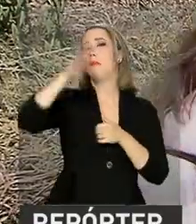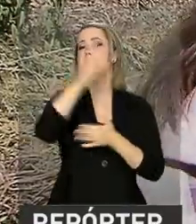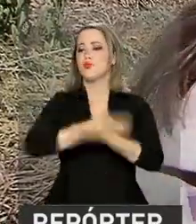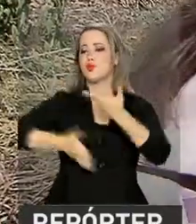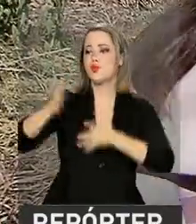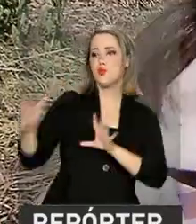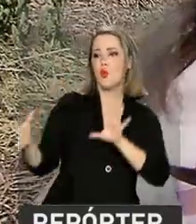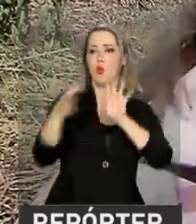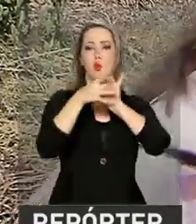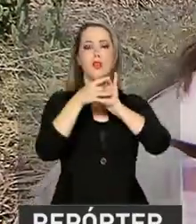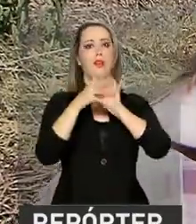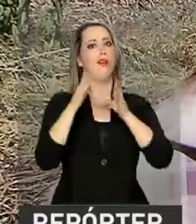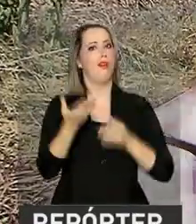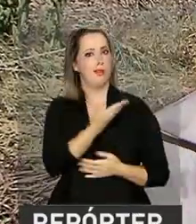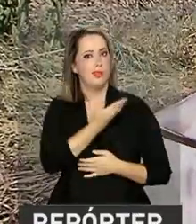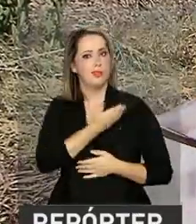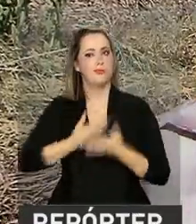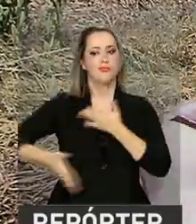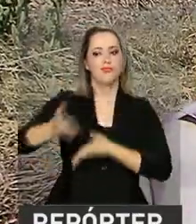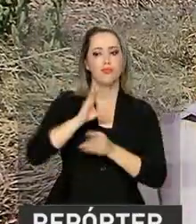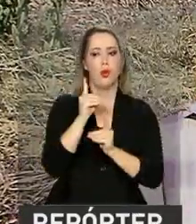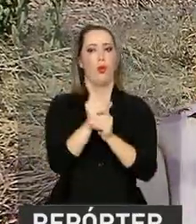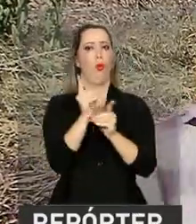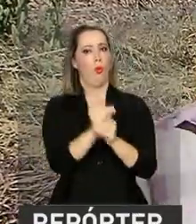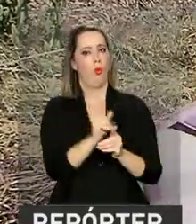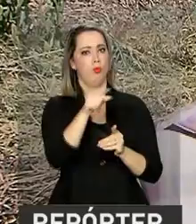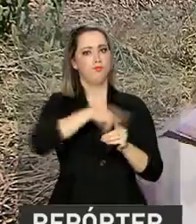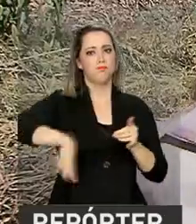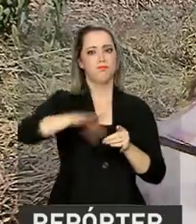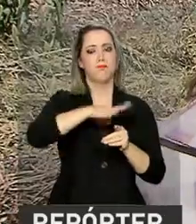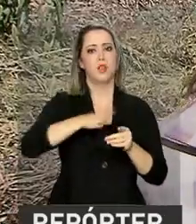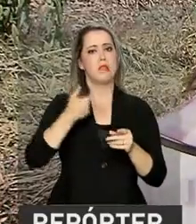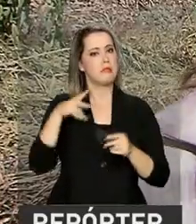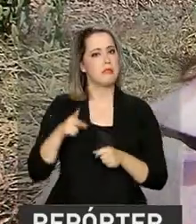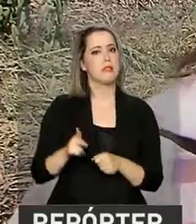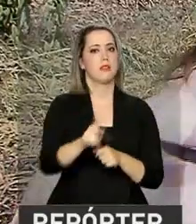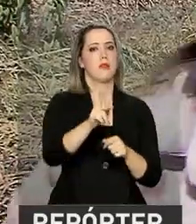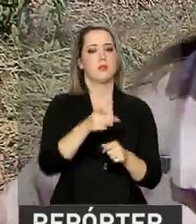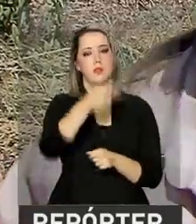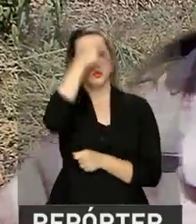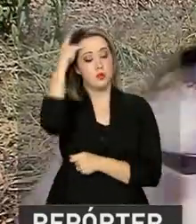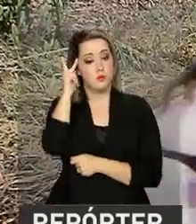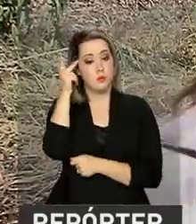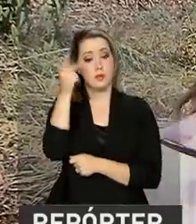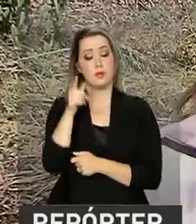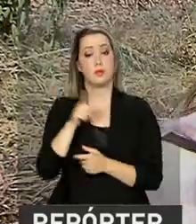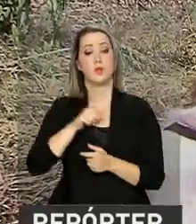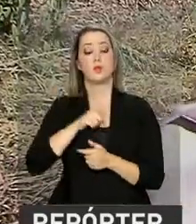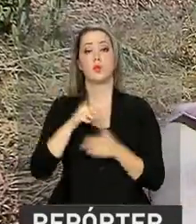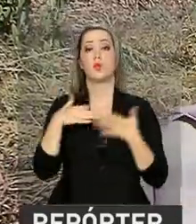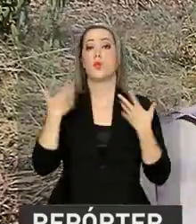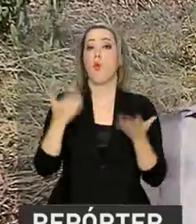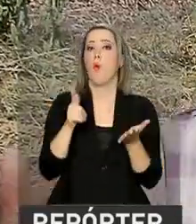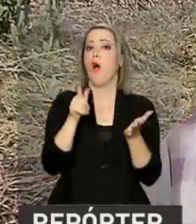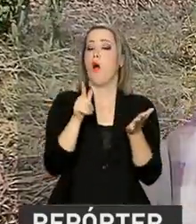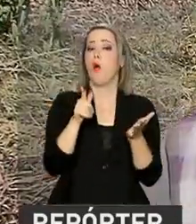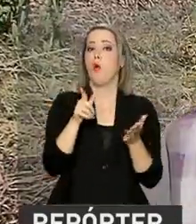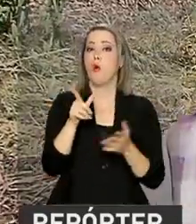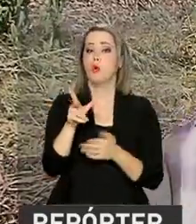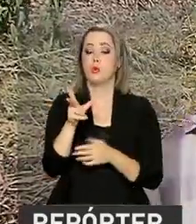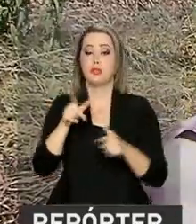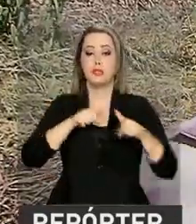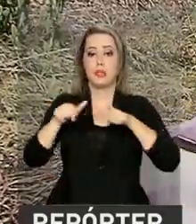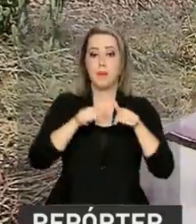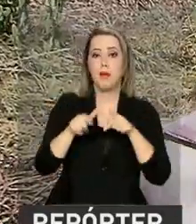E as pessoas estão se encontrando, no caso daqui da associação, mutirões regulares. Nesses mutirões, o papel de quem tem a